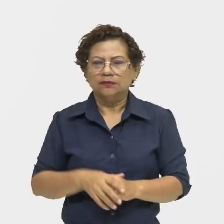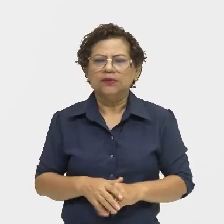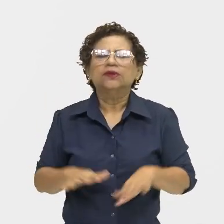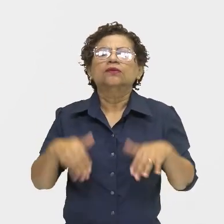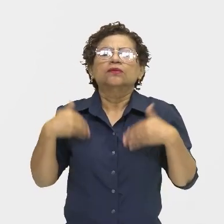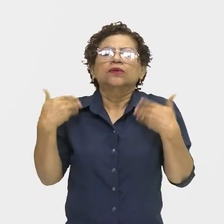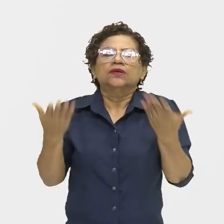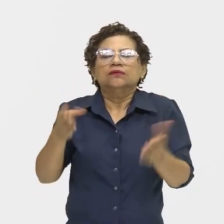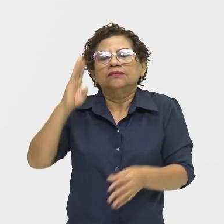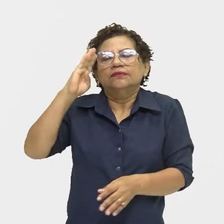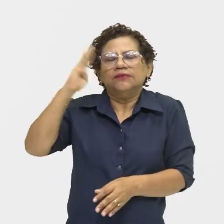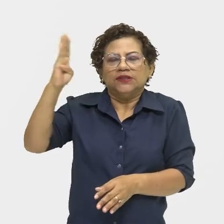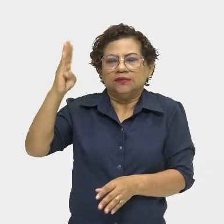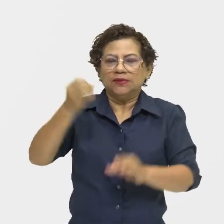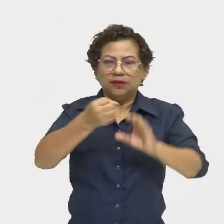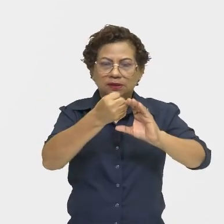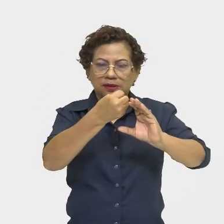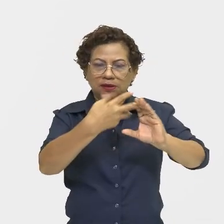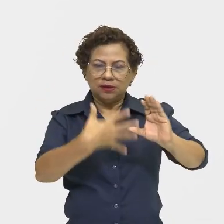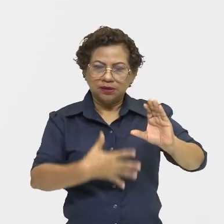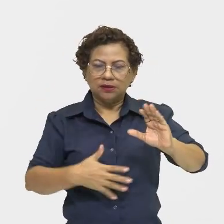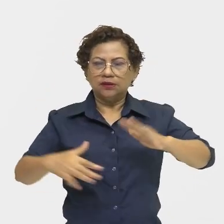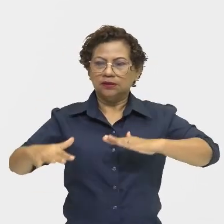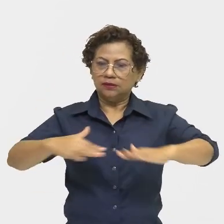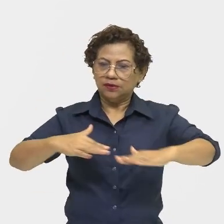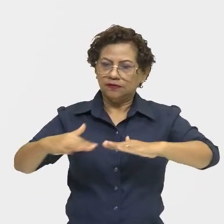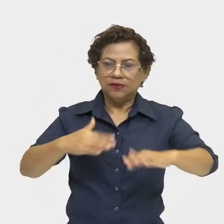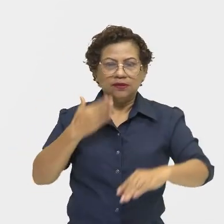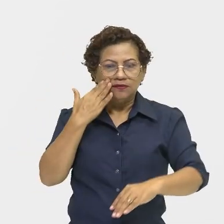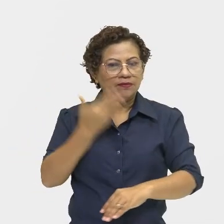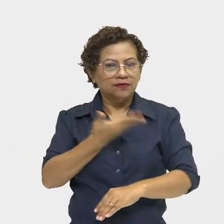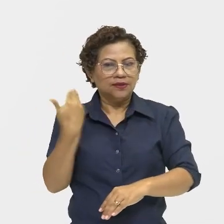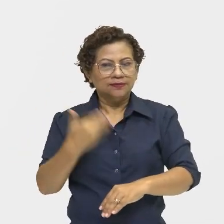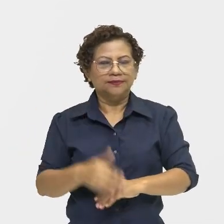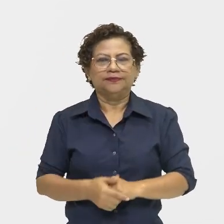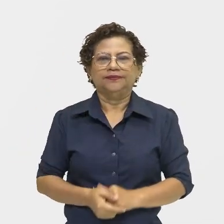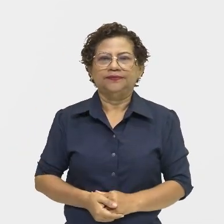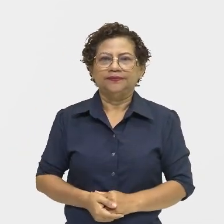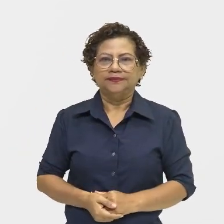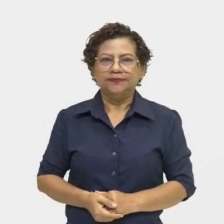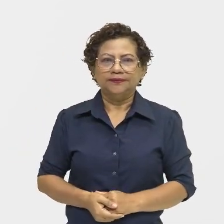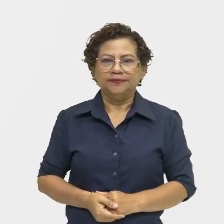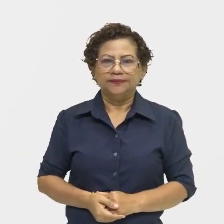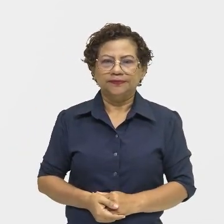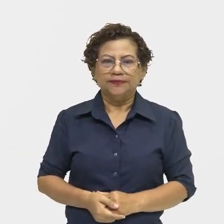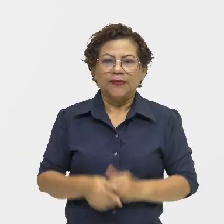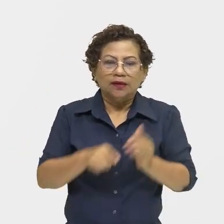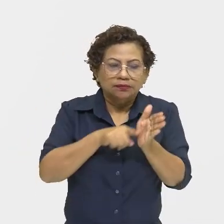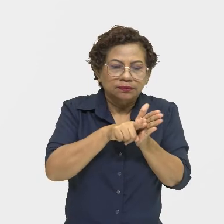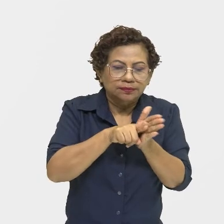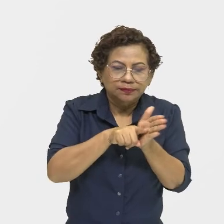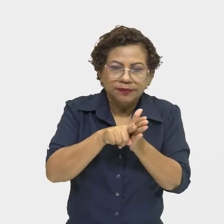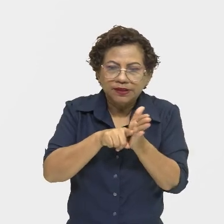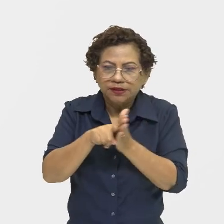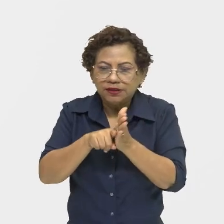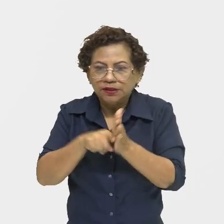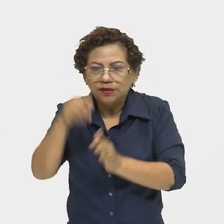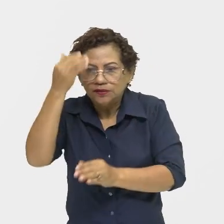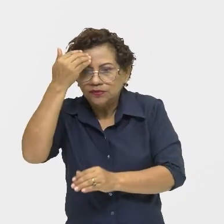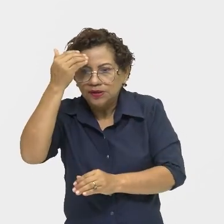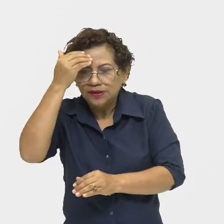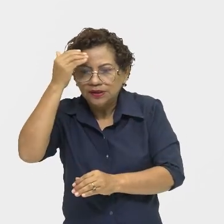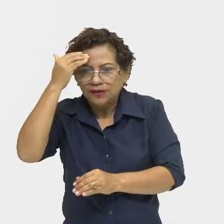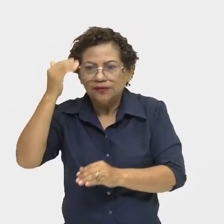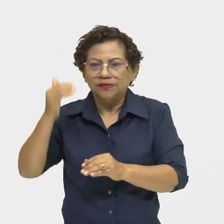são as principais características desse movimento? Vamos ver? Então, é a pesquisa do domínio psicológico.